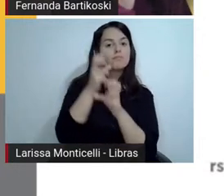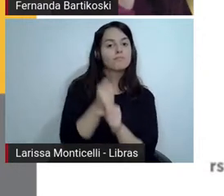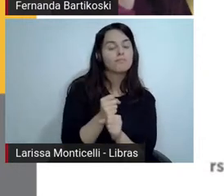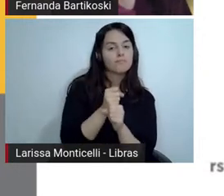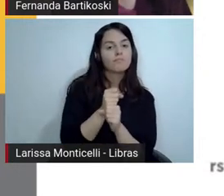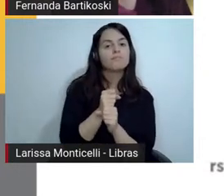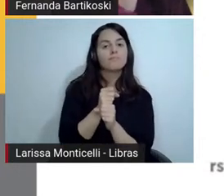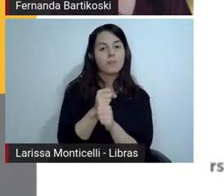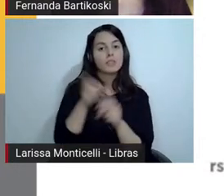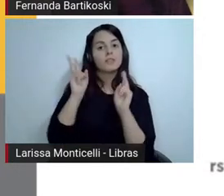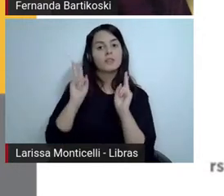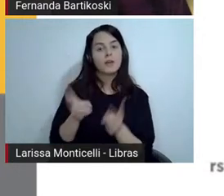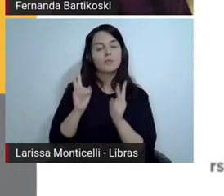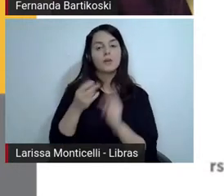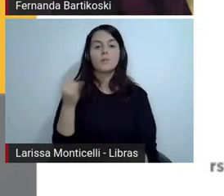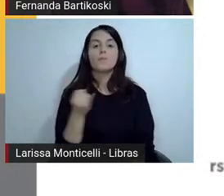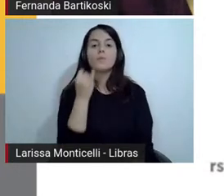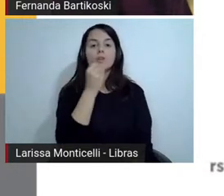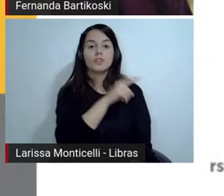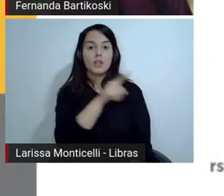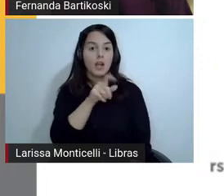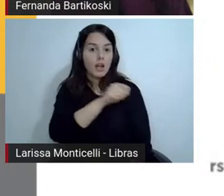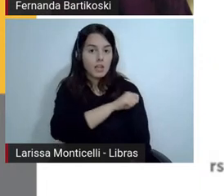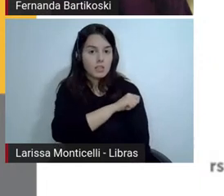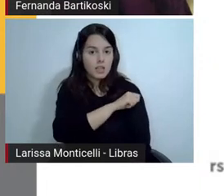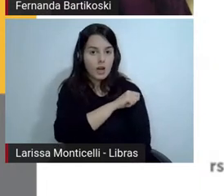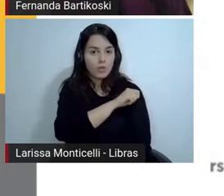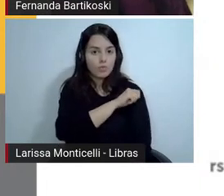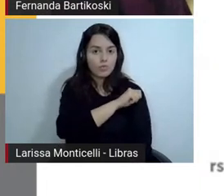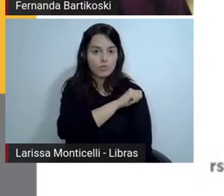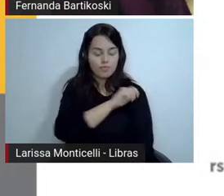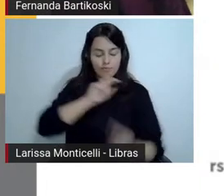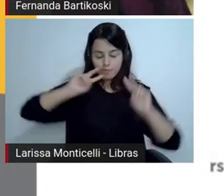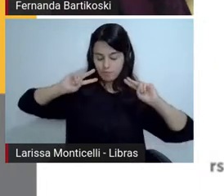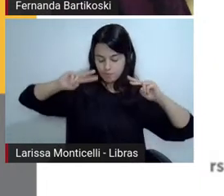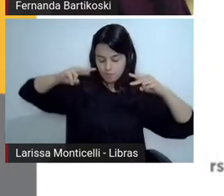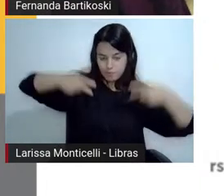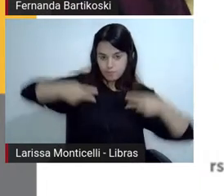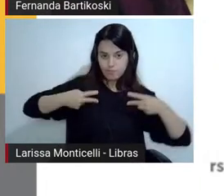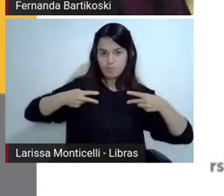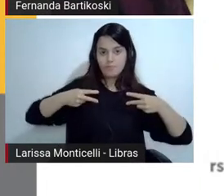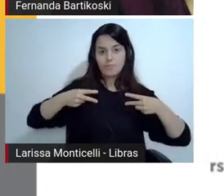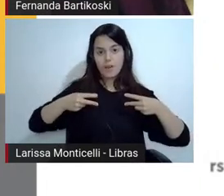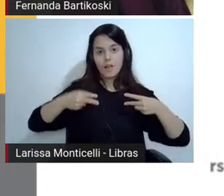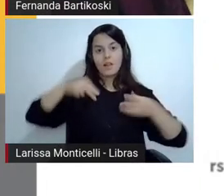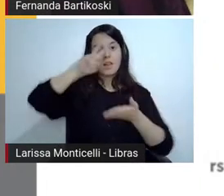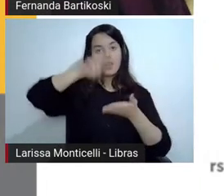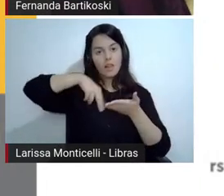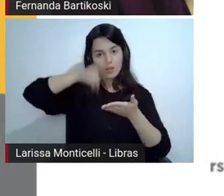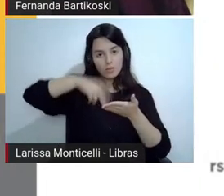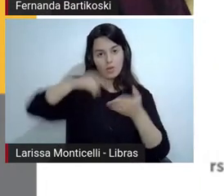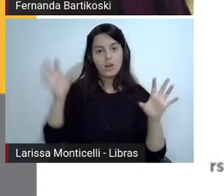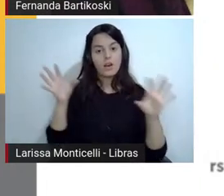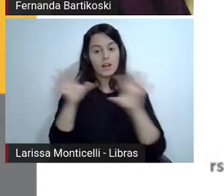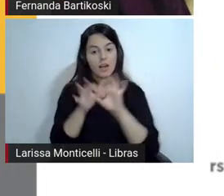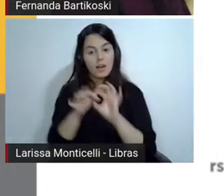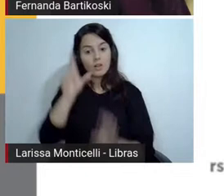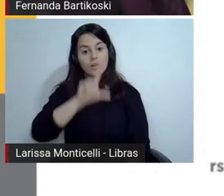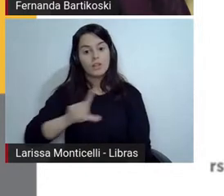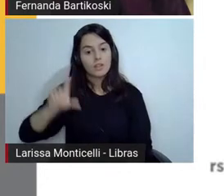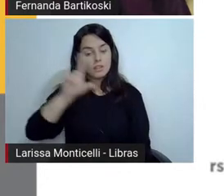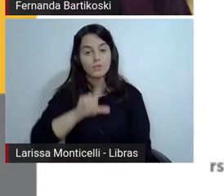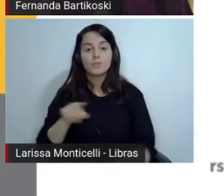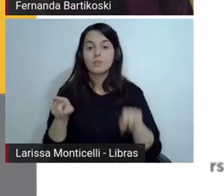aluno ou a aluna se enxergue como leitor literário e que sinta parte de uma comunidade de leitura, né?